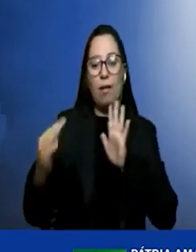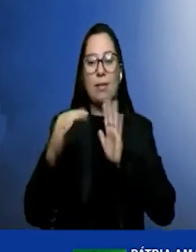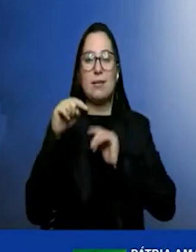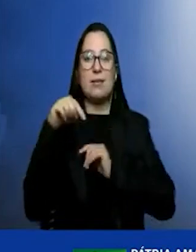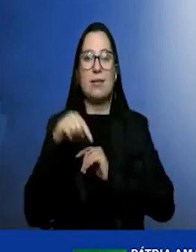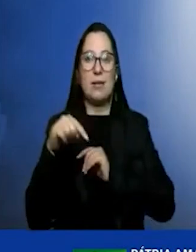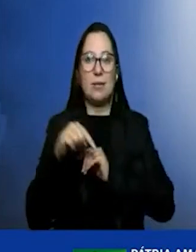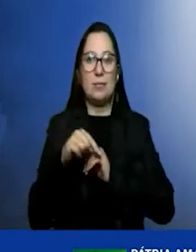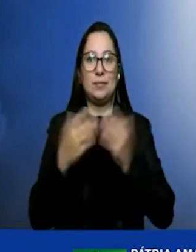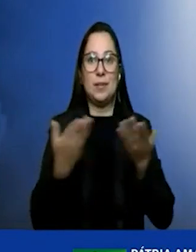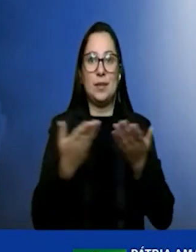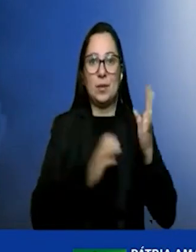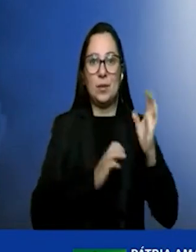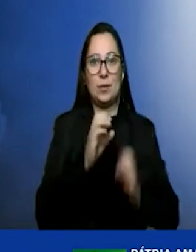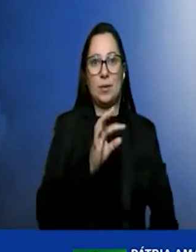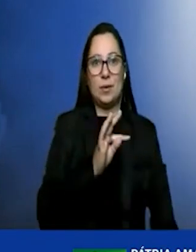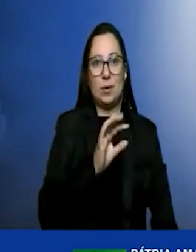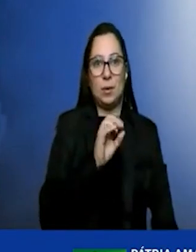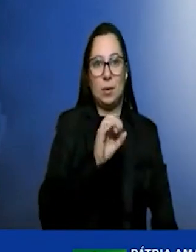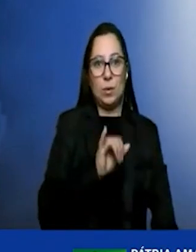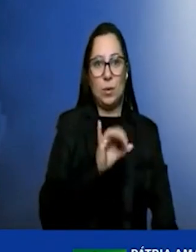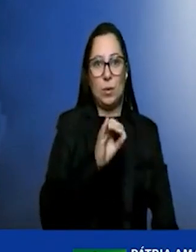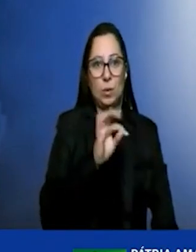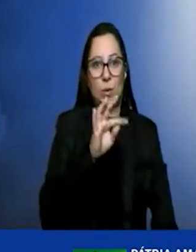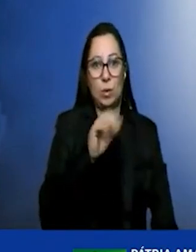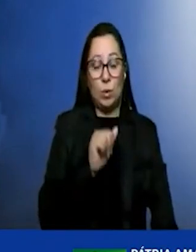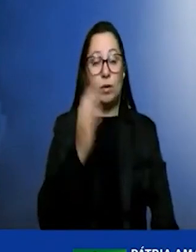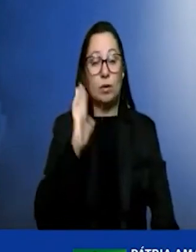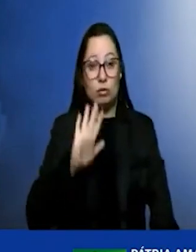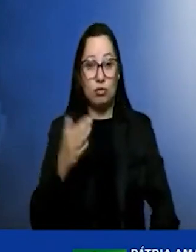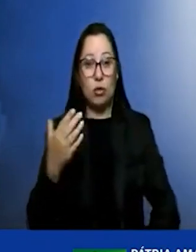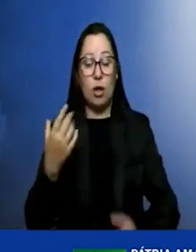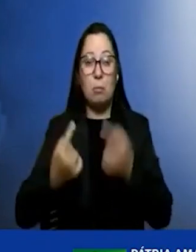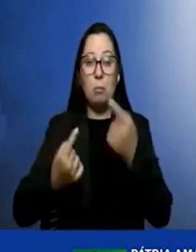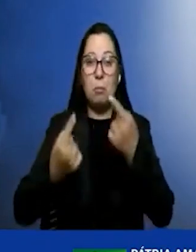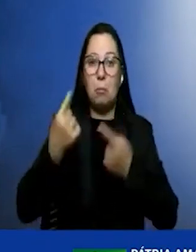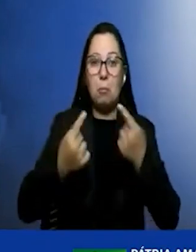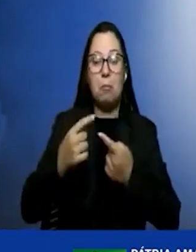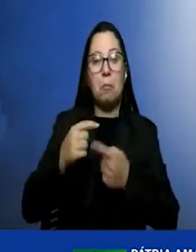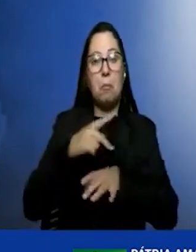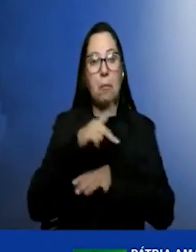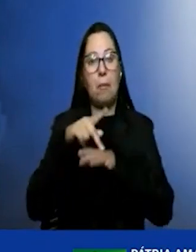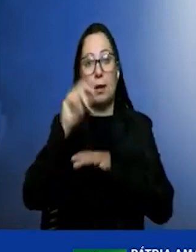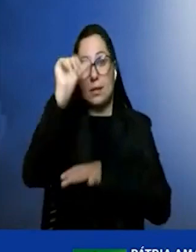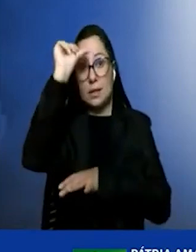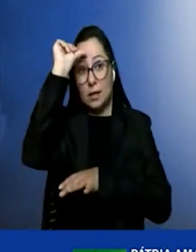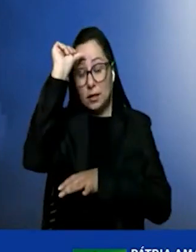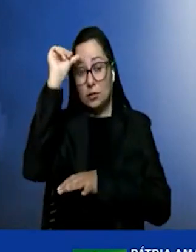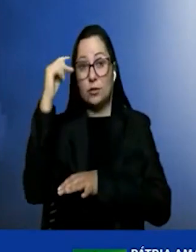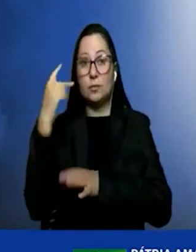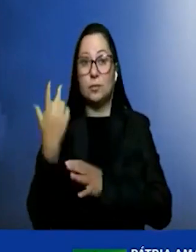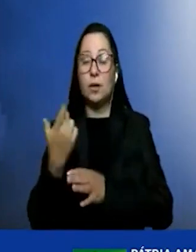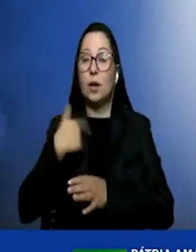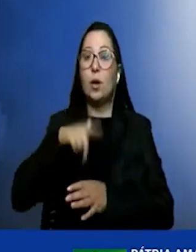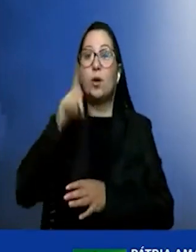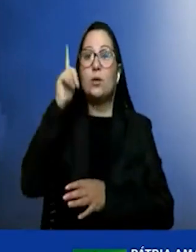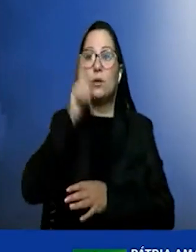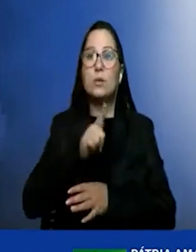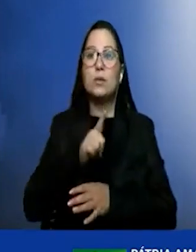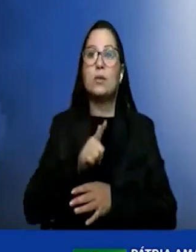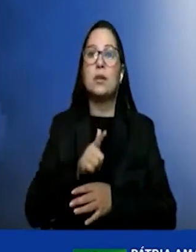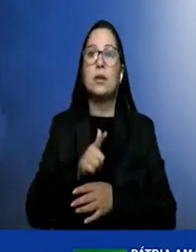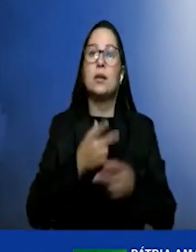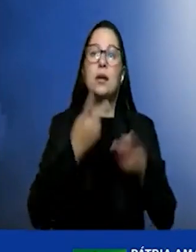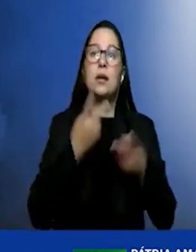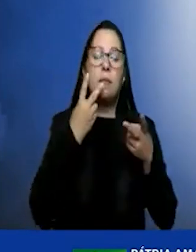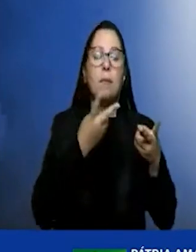bastante envolvida com o diálogo com a Índia, por exemplo, e a gente vê que dentro do próprio país a gente consegue olhar diferentes usos